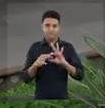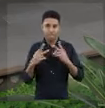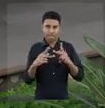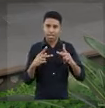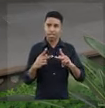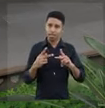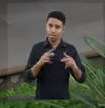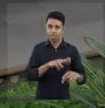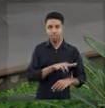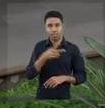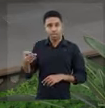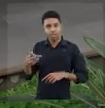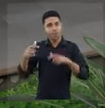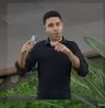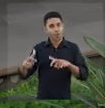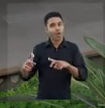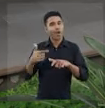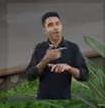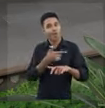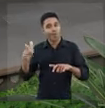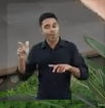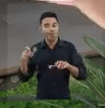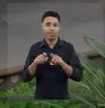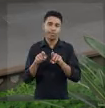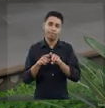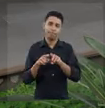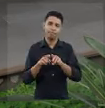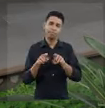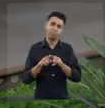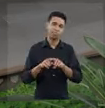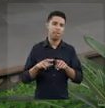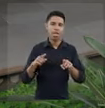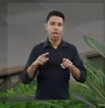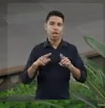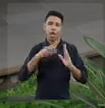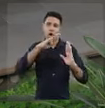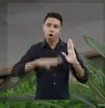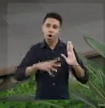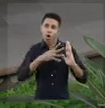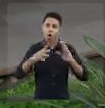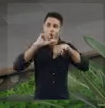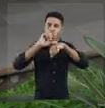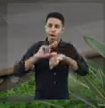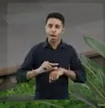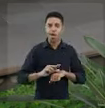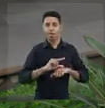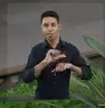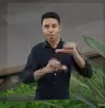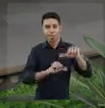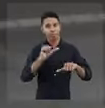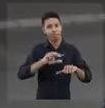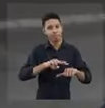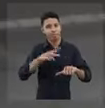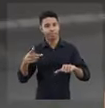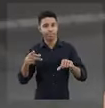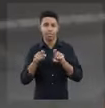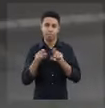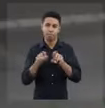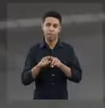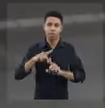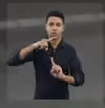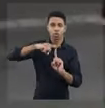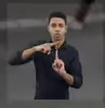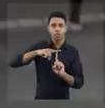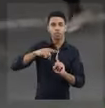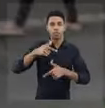transferência desse trabalhador para outra localidade Ou a transferência de plantões, a condições